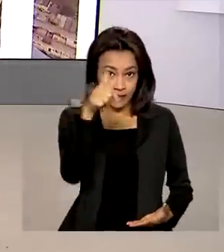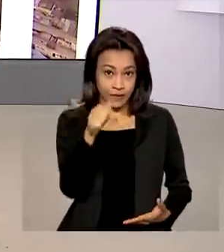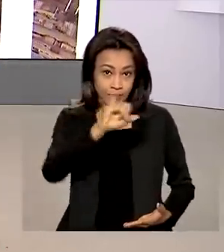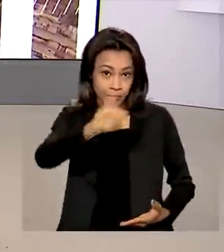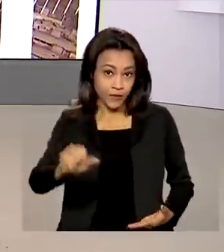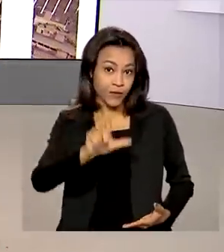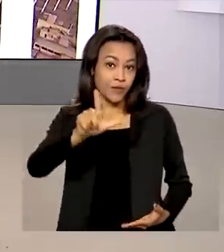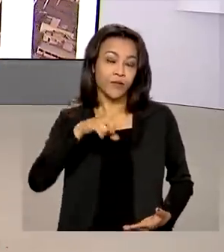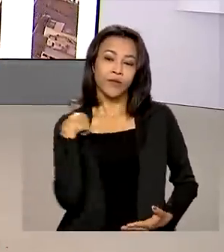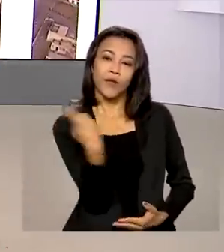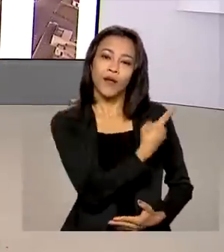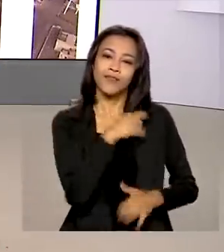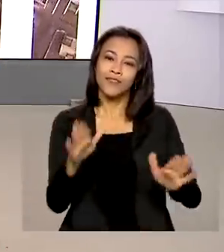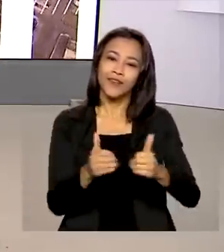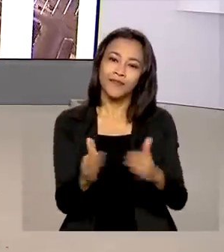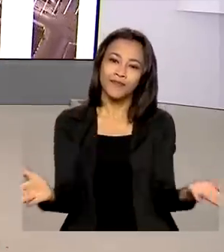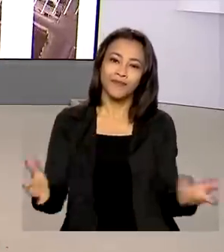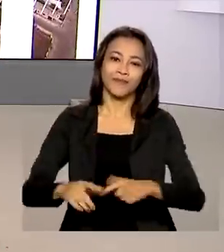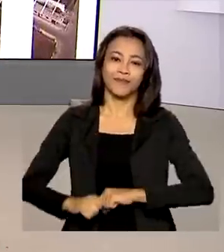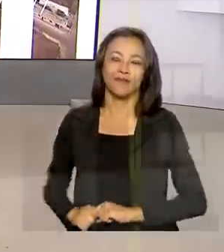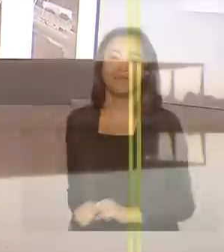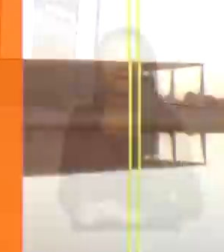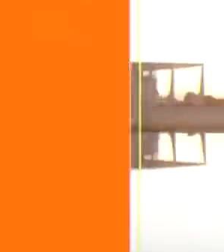julho, o Brasil em Dia já está no ar.